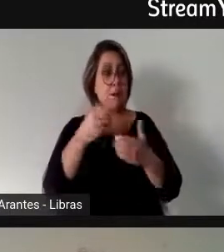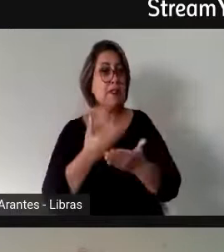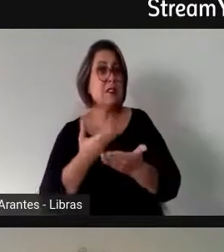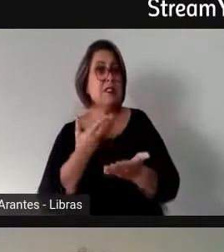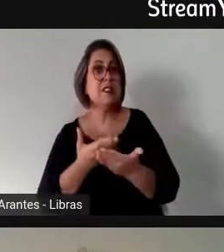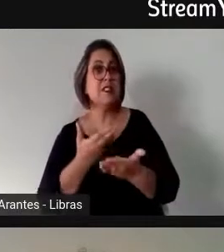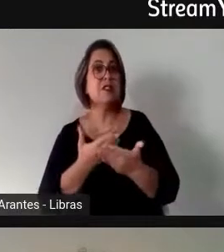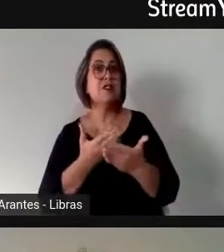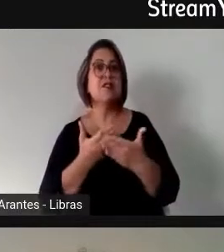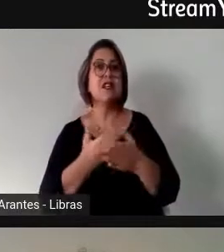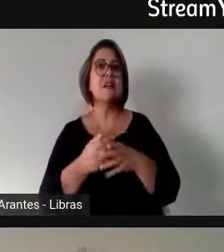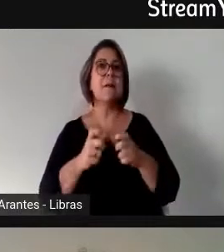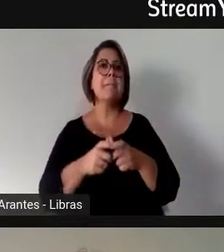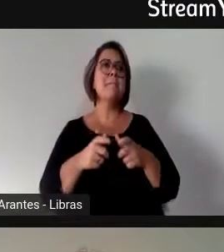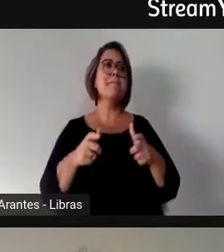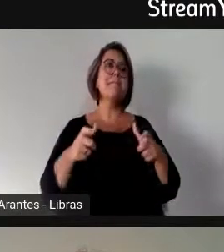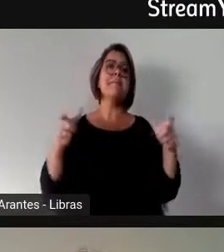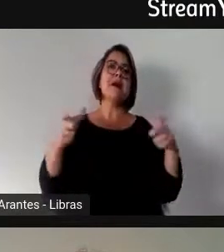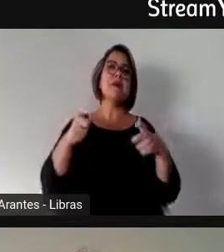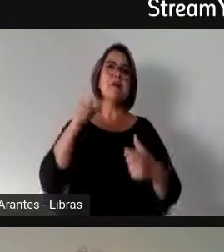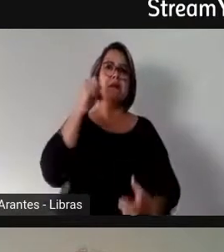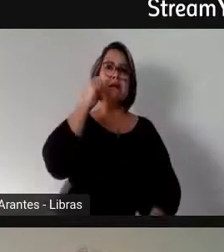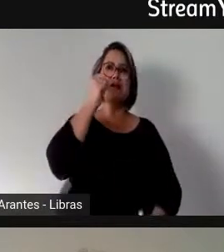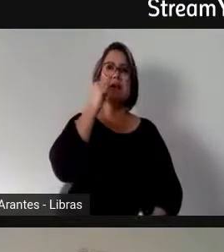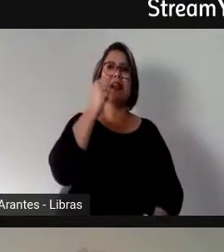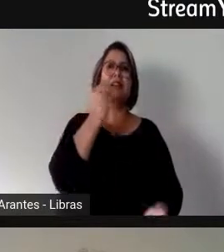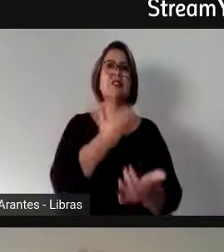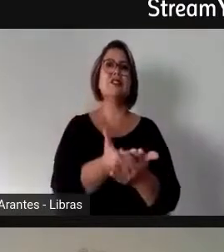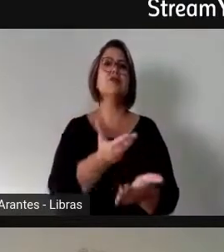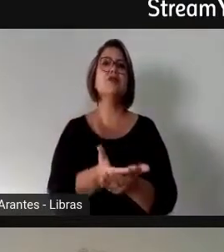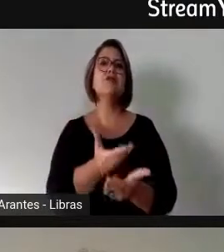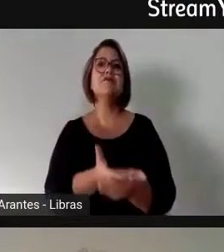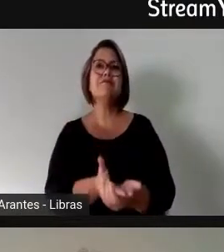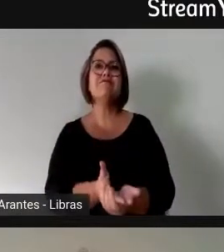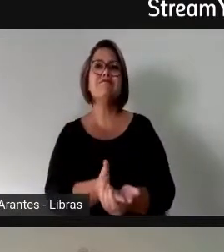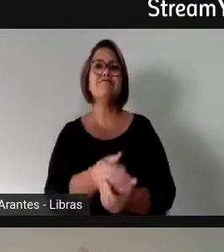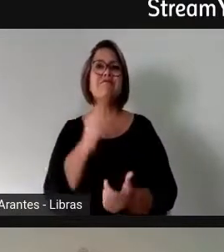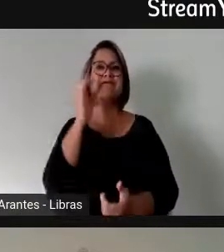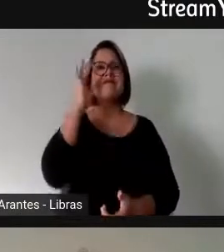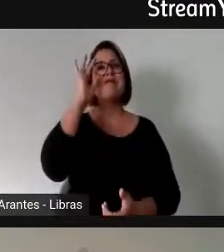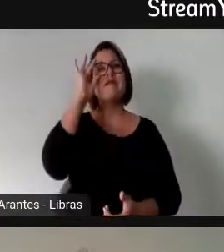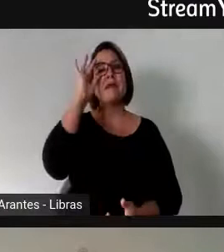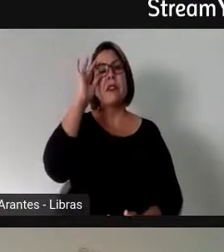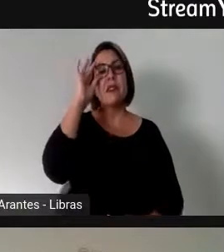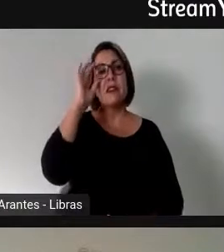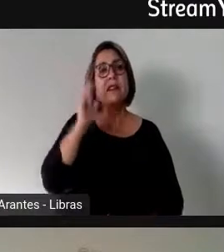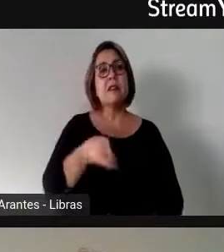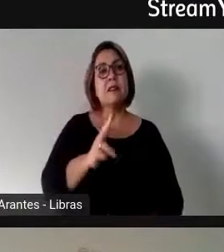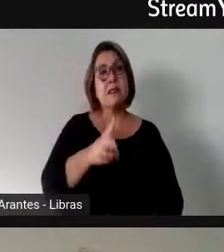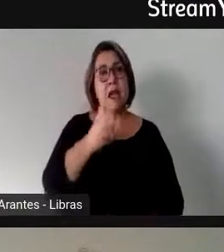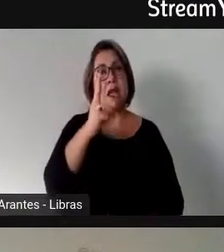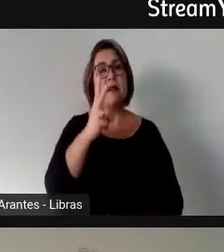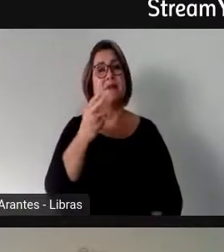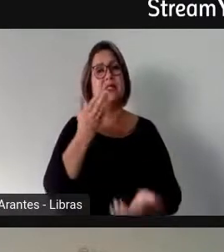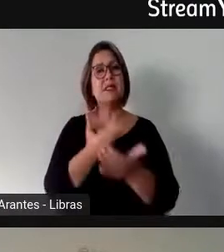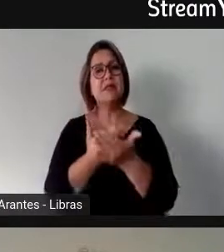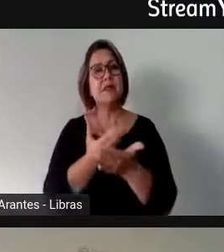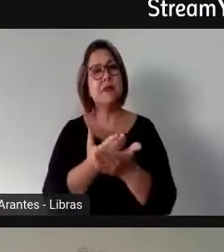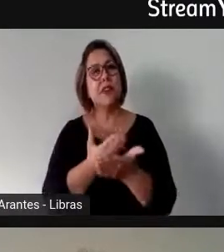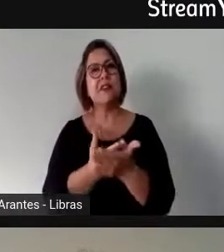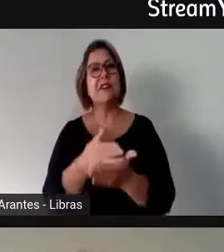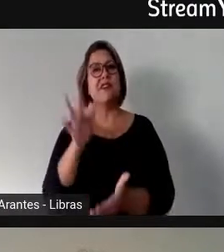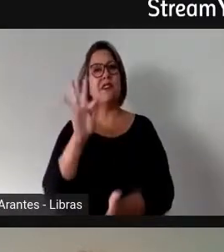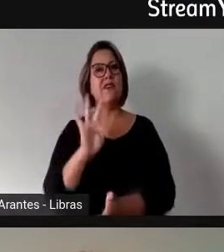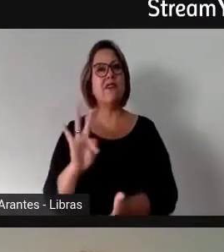a maioria arrasadora é de mulheres. Lamentavelmente, quando estamos na graduação, na faculdade,